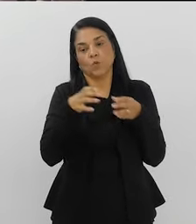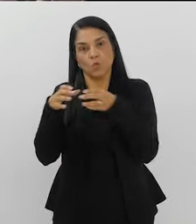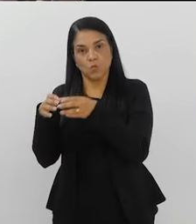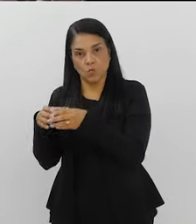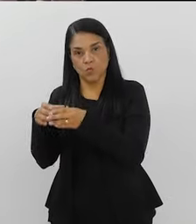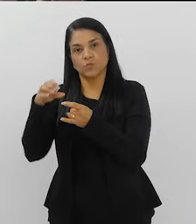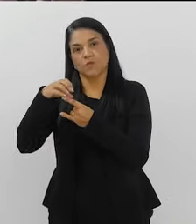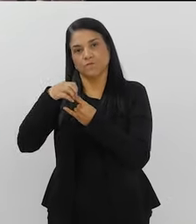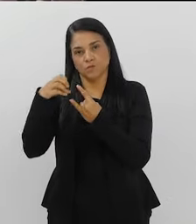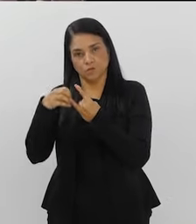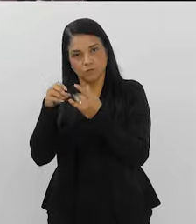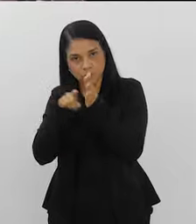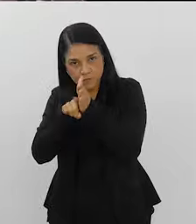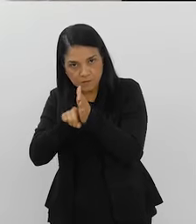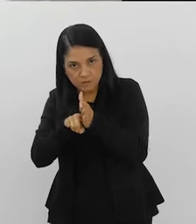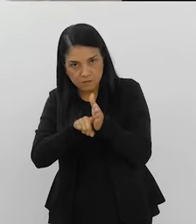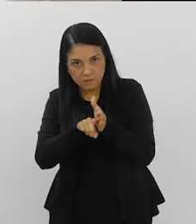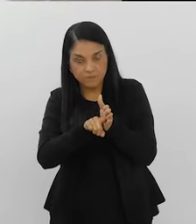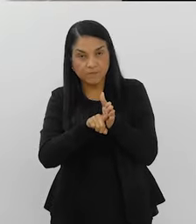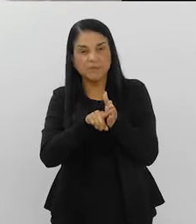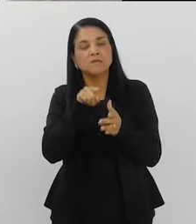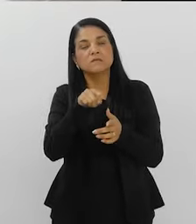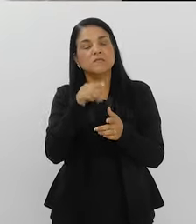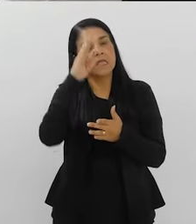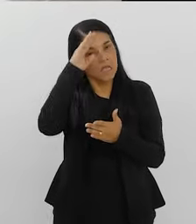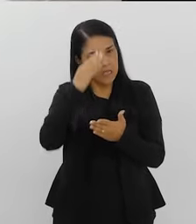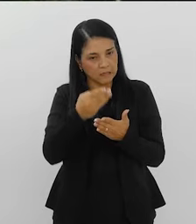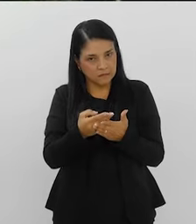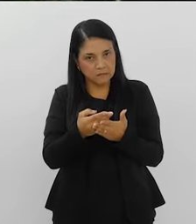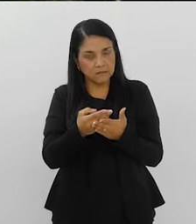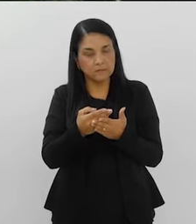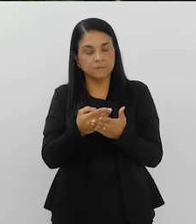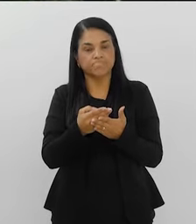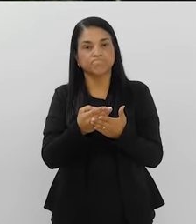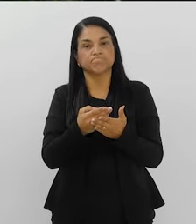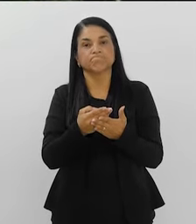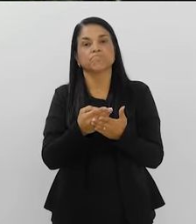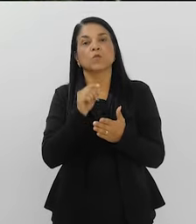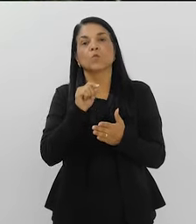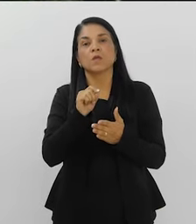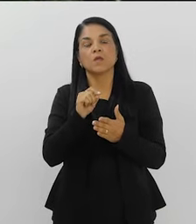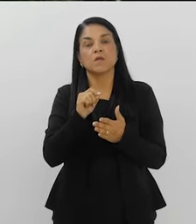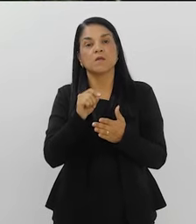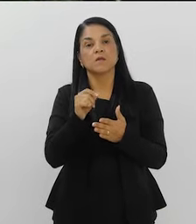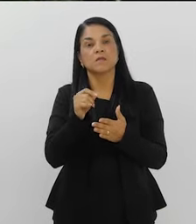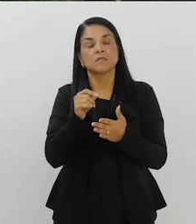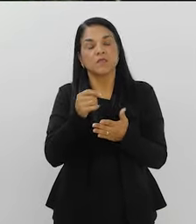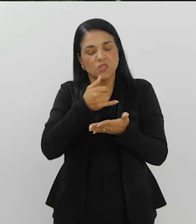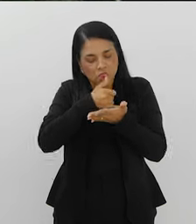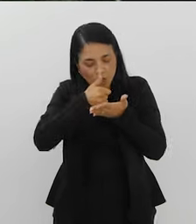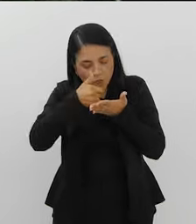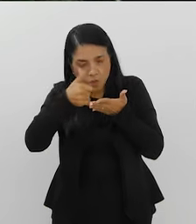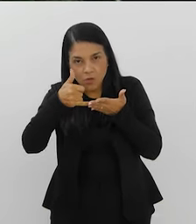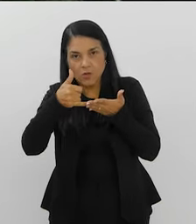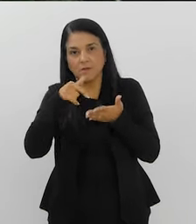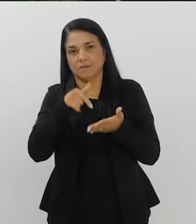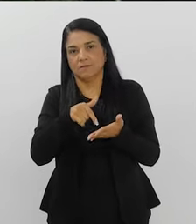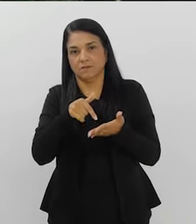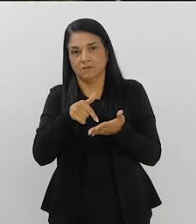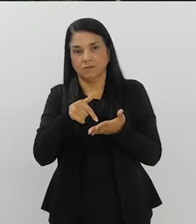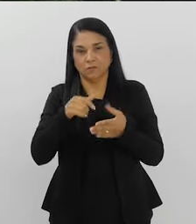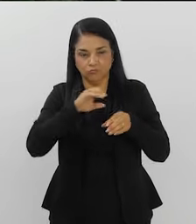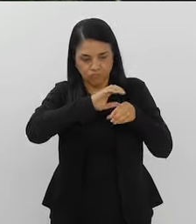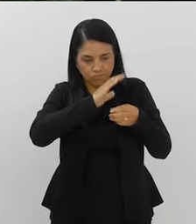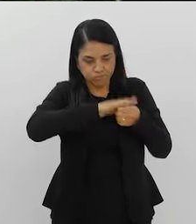da Fiocruz. E você acredita que a maior probabilidade é mesmo que essa substância, que essa droga tenha vindo